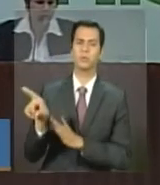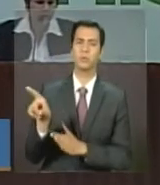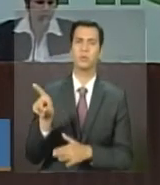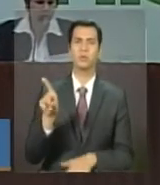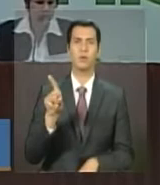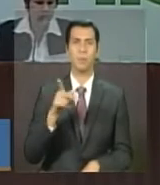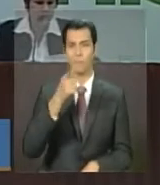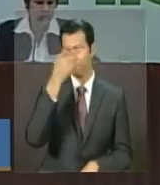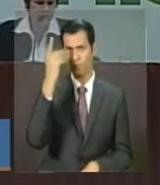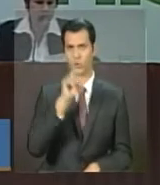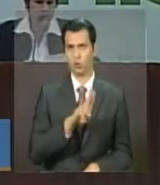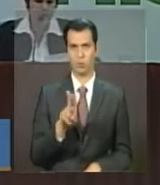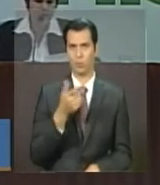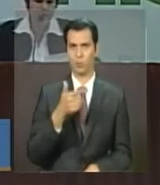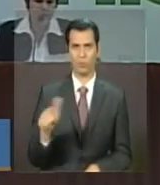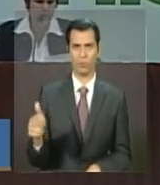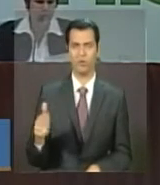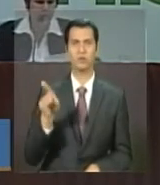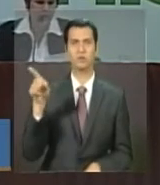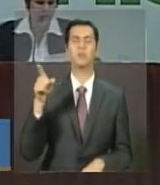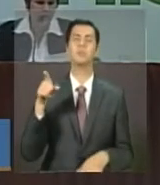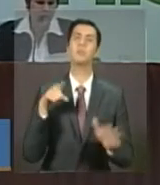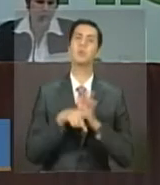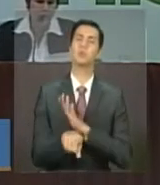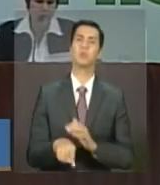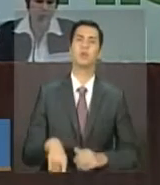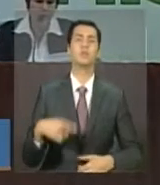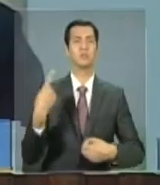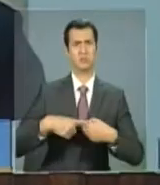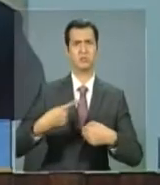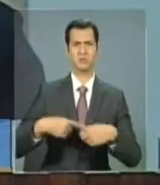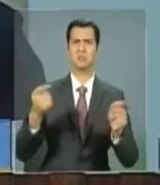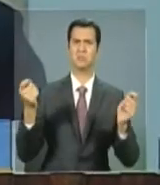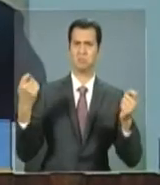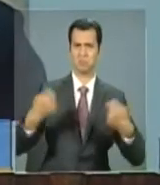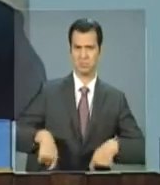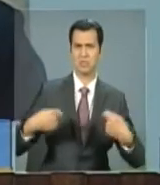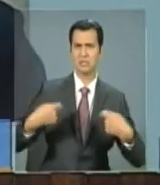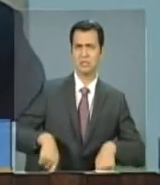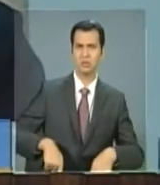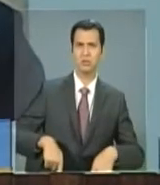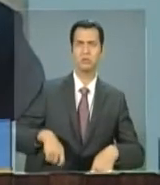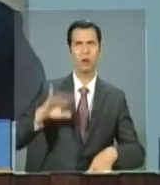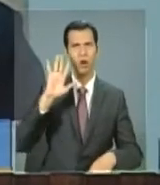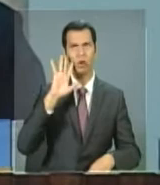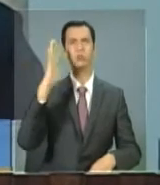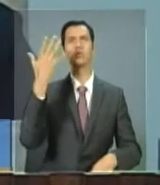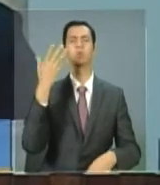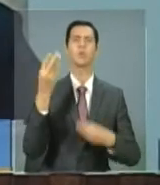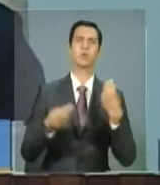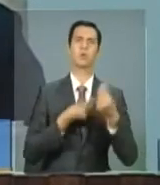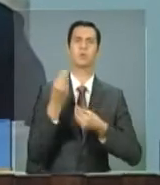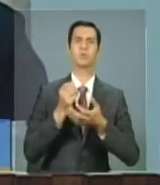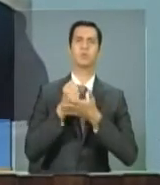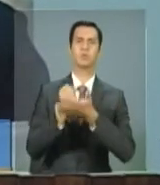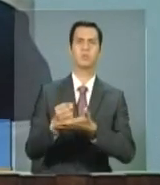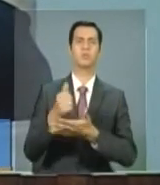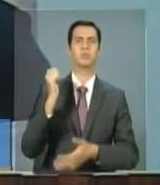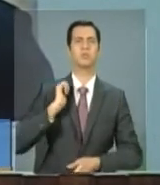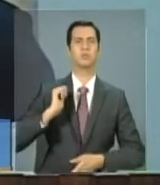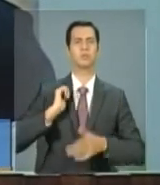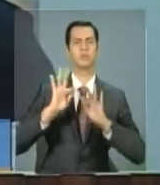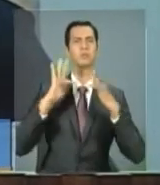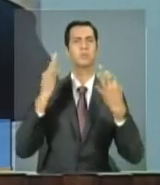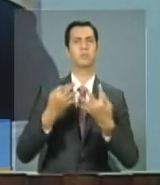da pessoa, da região centro-oeste. O município deve tomar alguma providência para as famílias do Bolsa Família, que tem mais de três